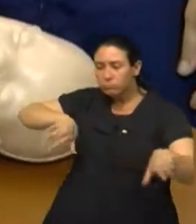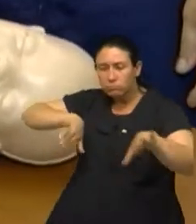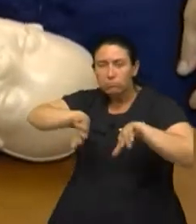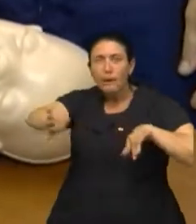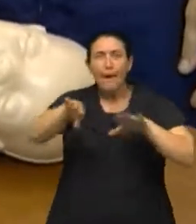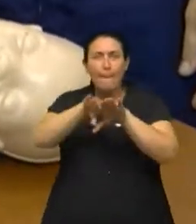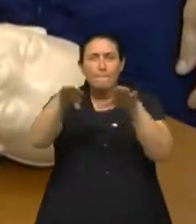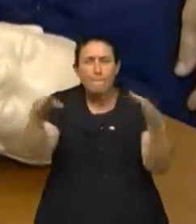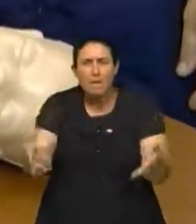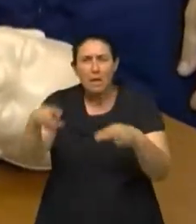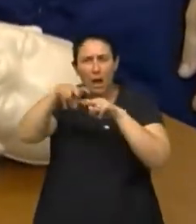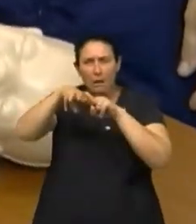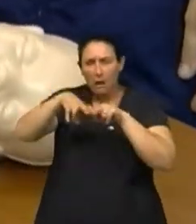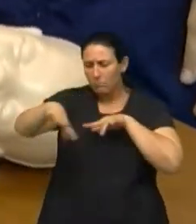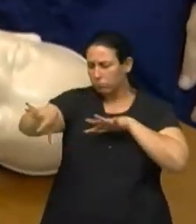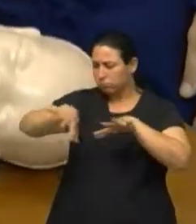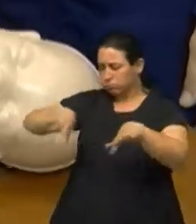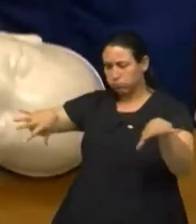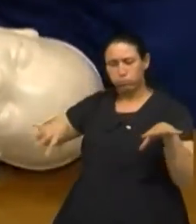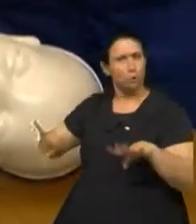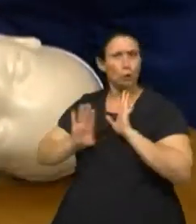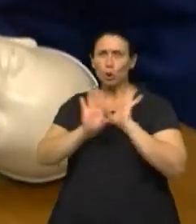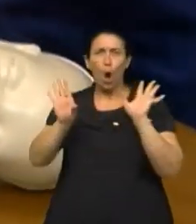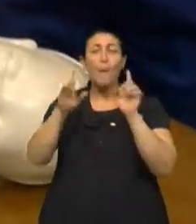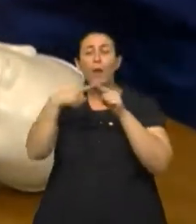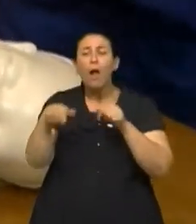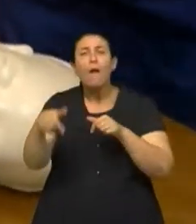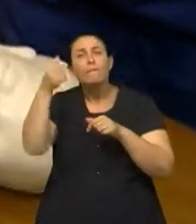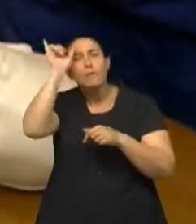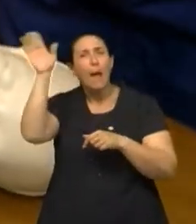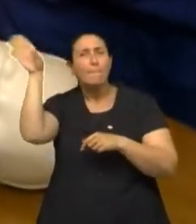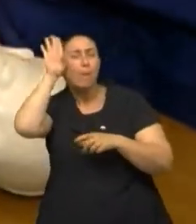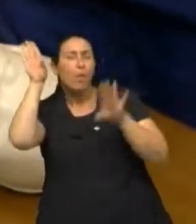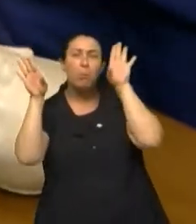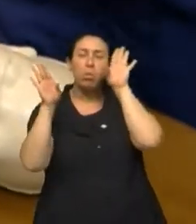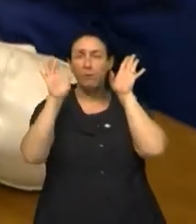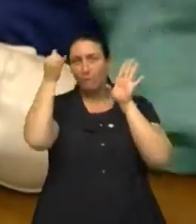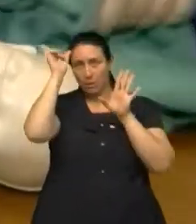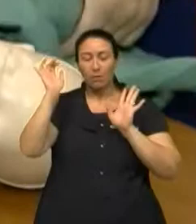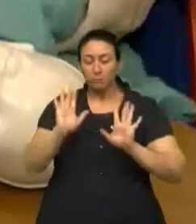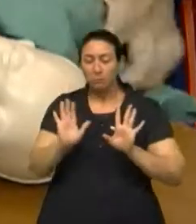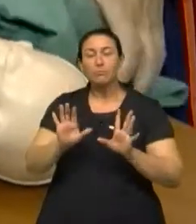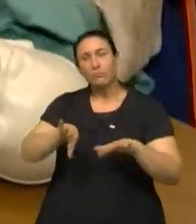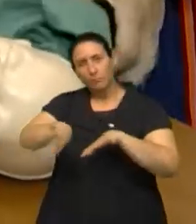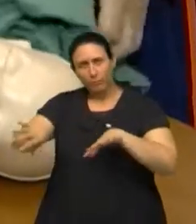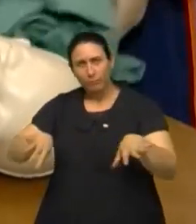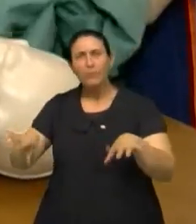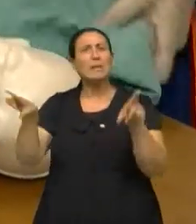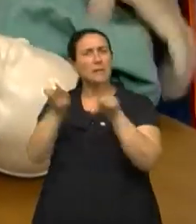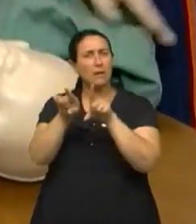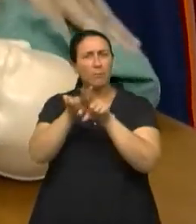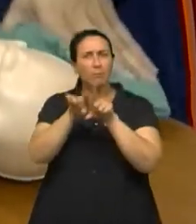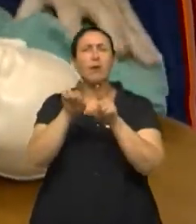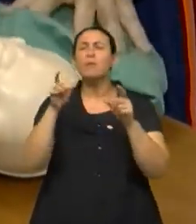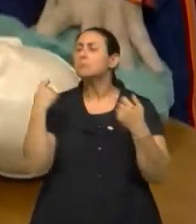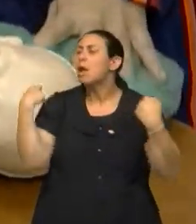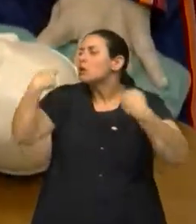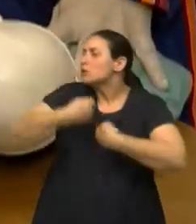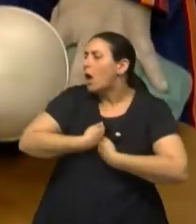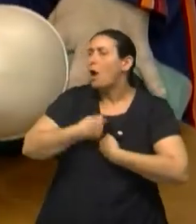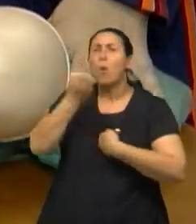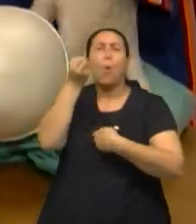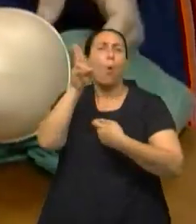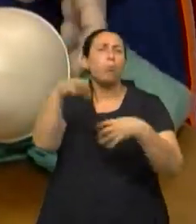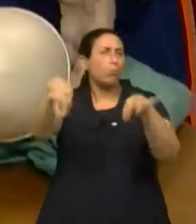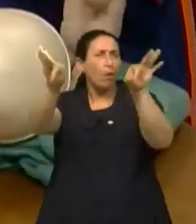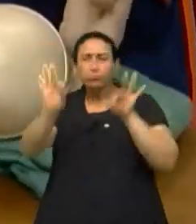conseguir bater em nenhum objeto. Outra coisa importante que a gente pode fazer é pegar o nosso próprio casaco, o casaco de alguém, um lençol,